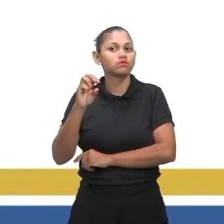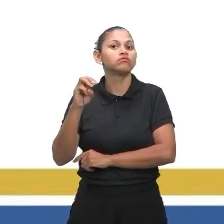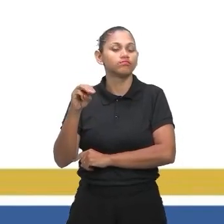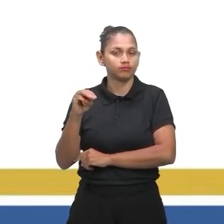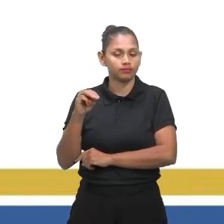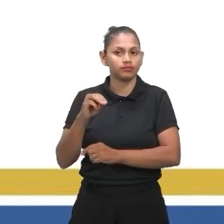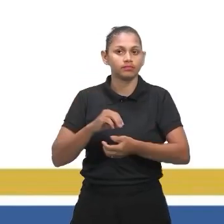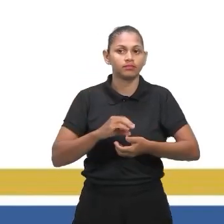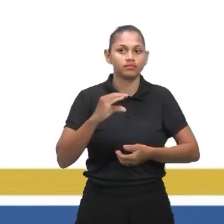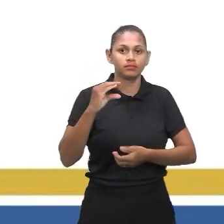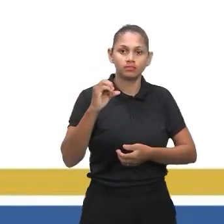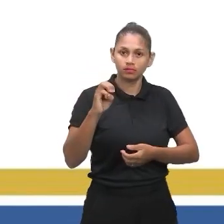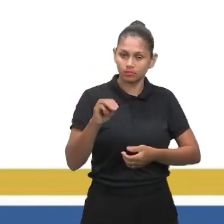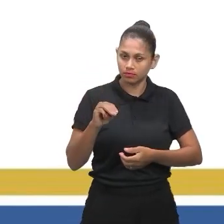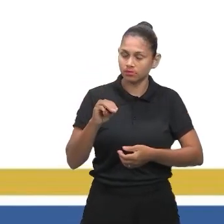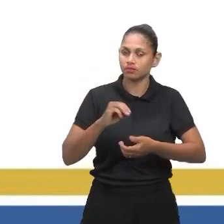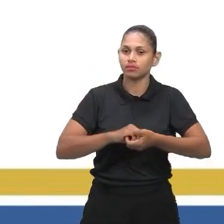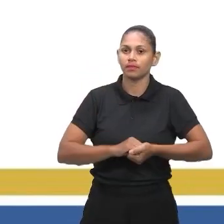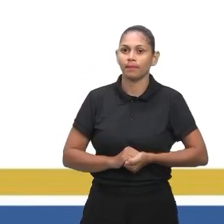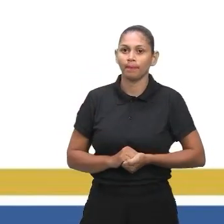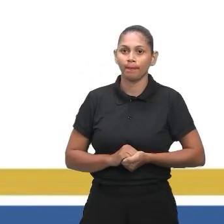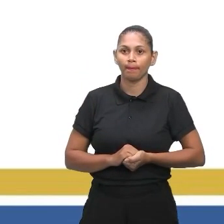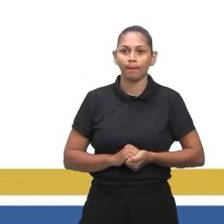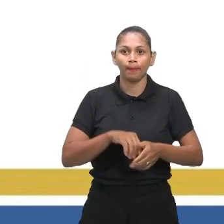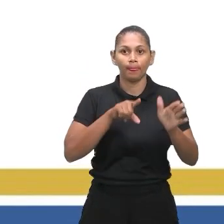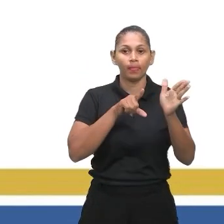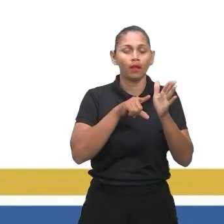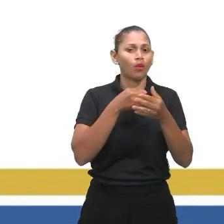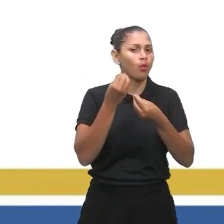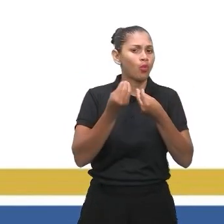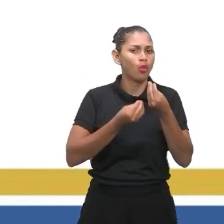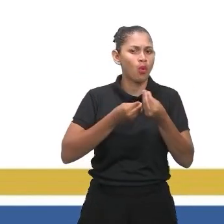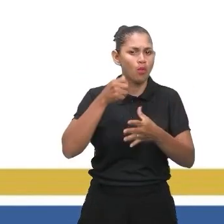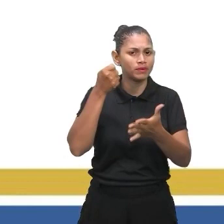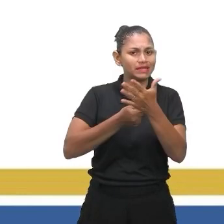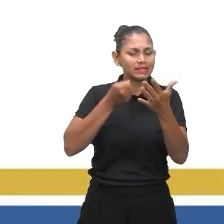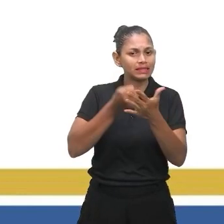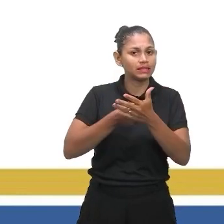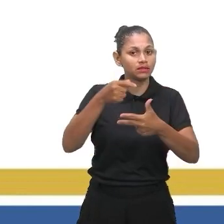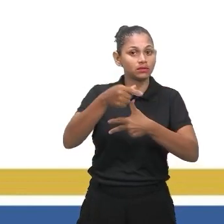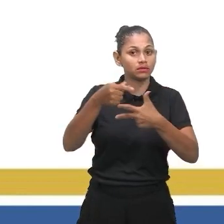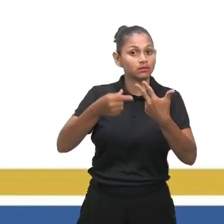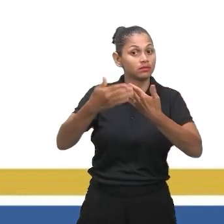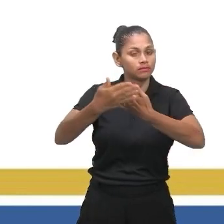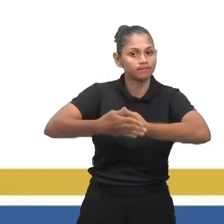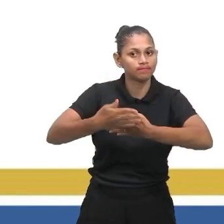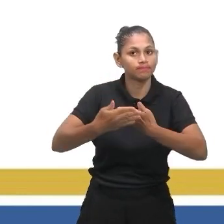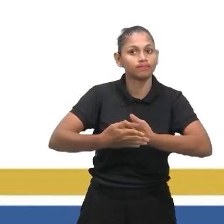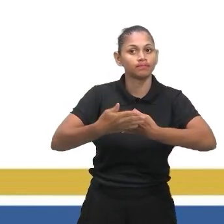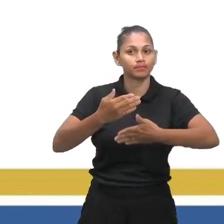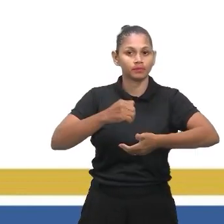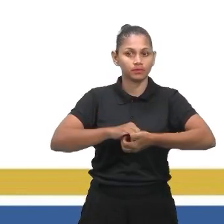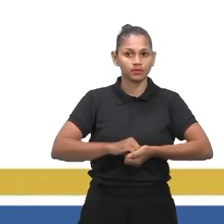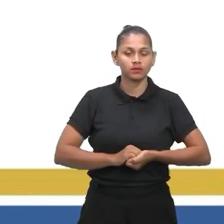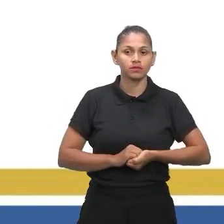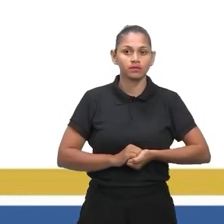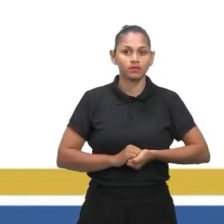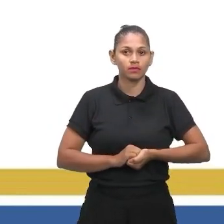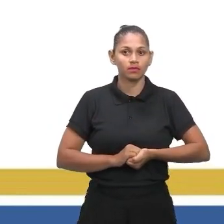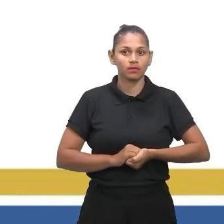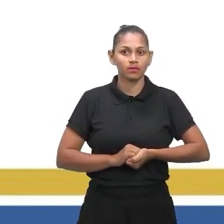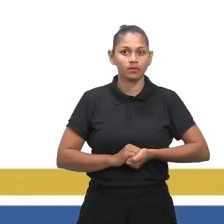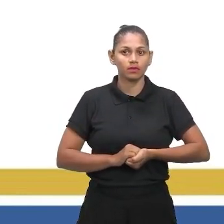Temos aqui uma questão que caiu no Enem de 2021, né? Questão 153, que nos fala o seguinte.